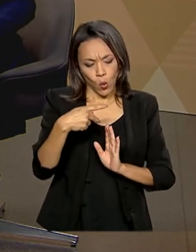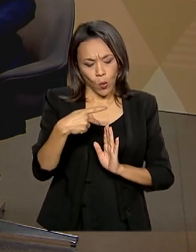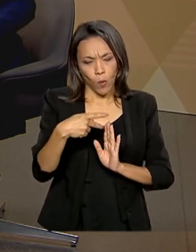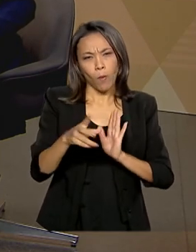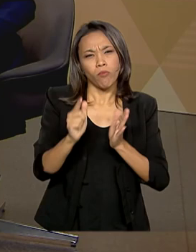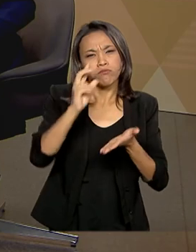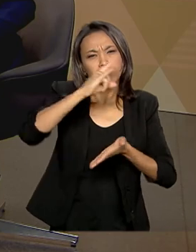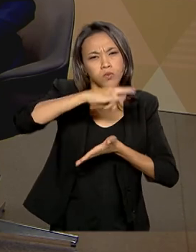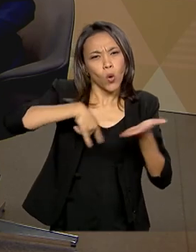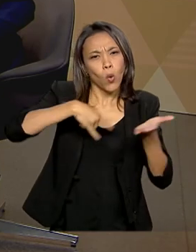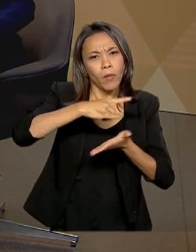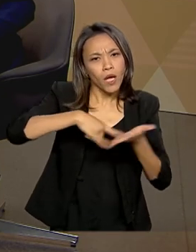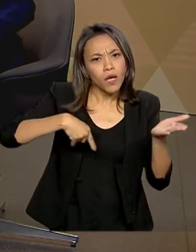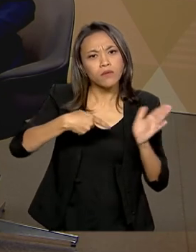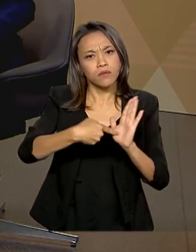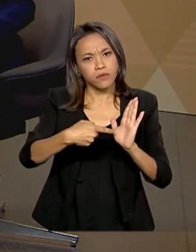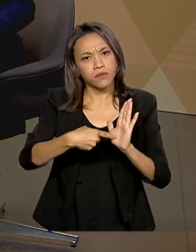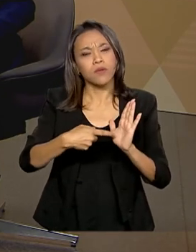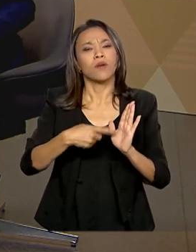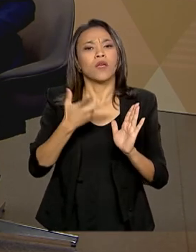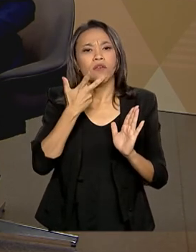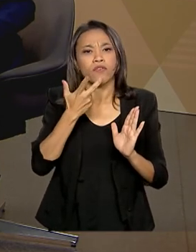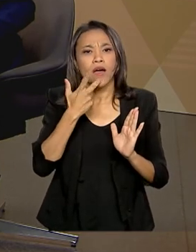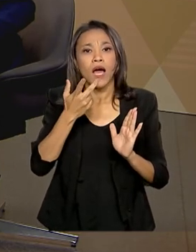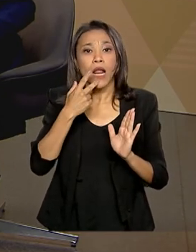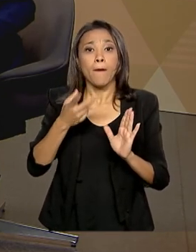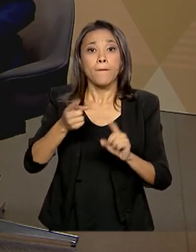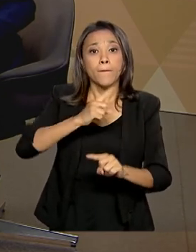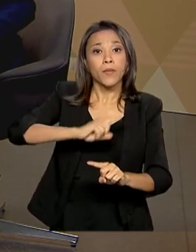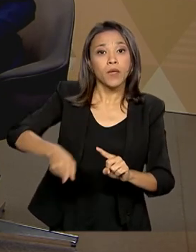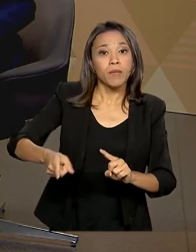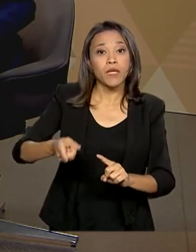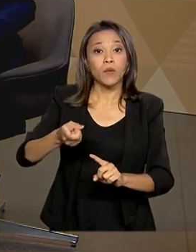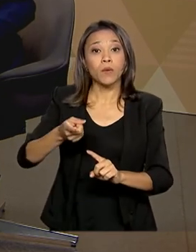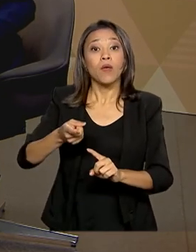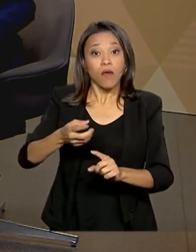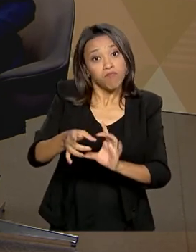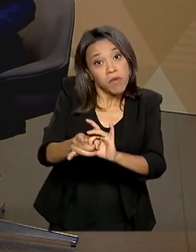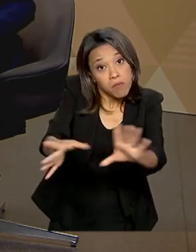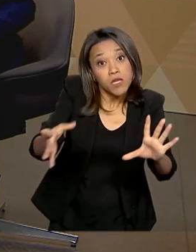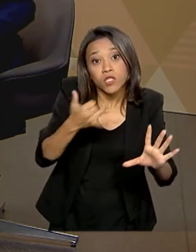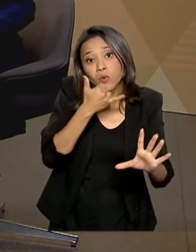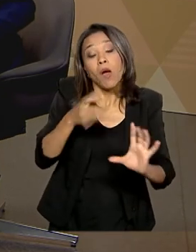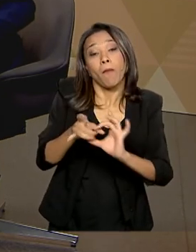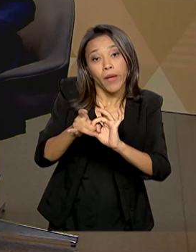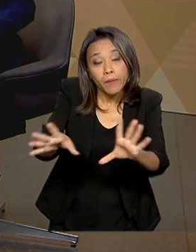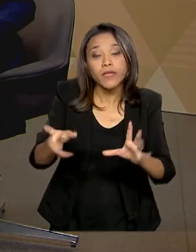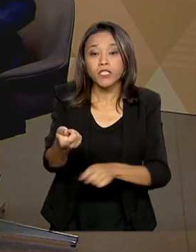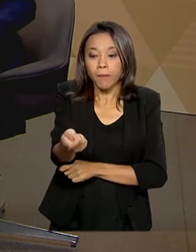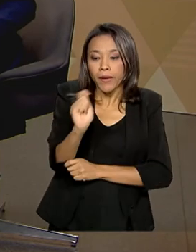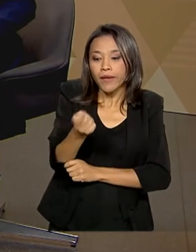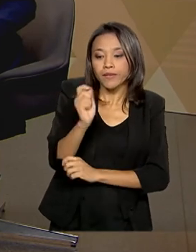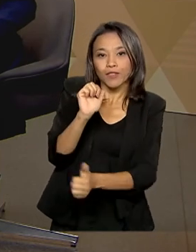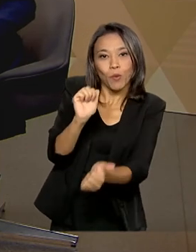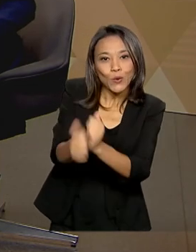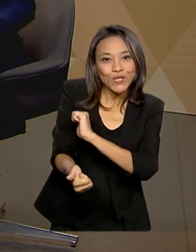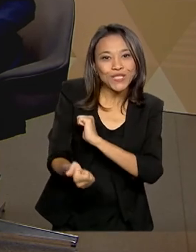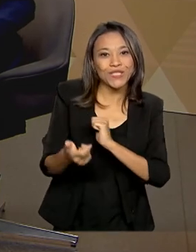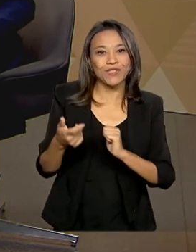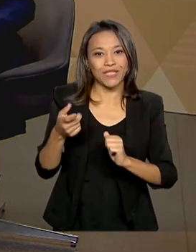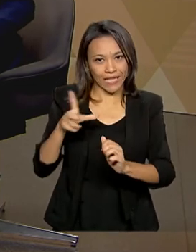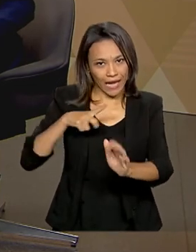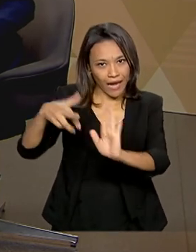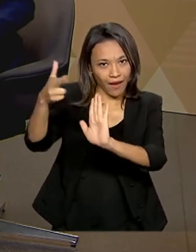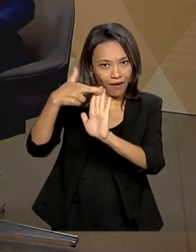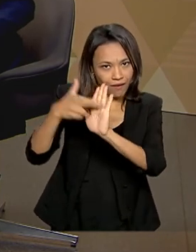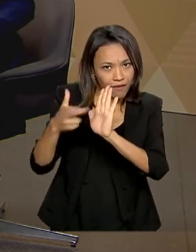permite a pesca esportiva nas unidades de conservação, lembrando que vão existir regras para essa pesca esportiva, que as